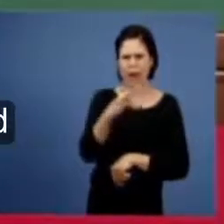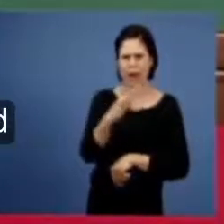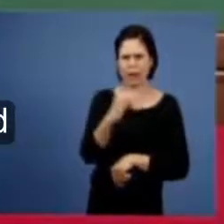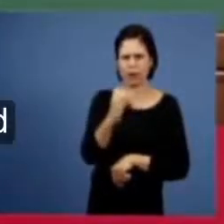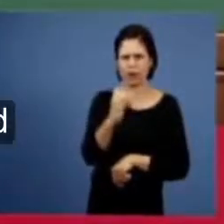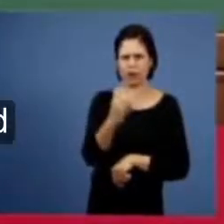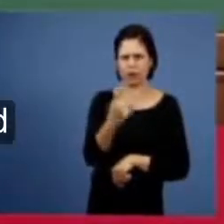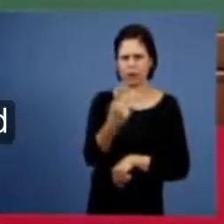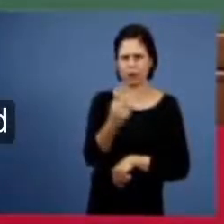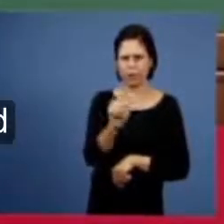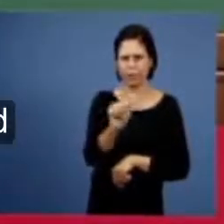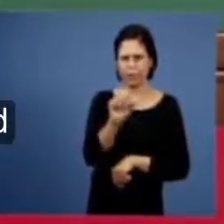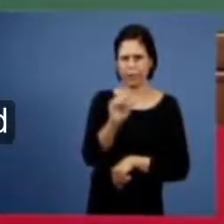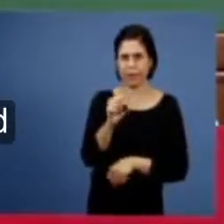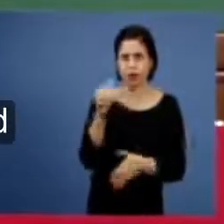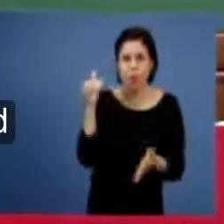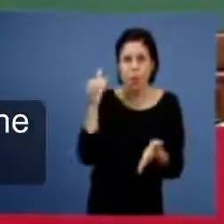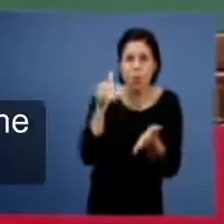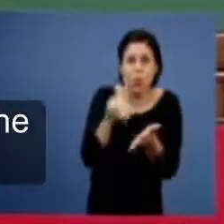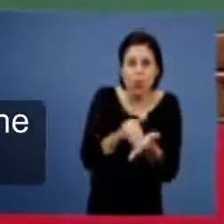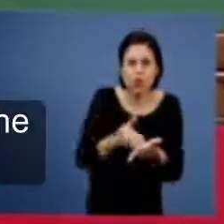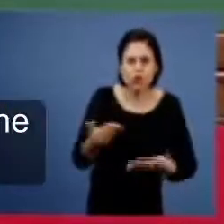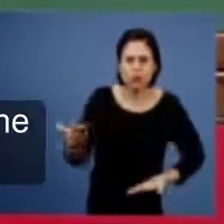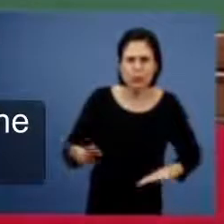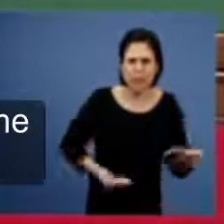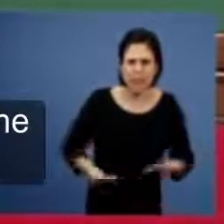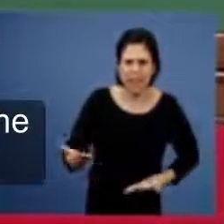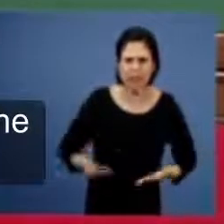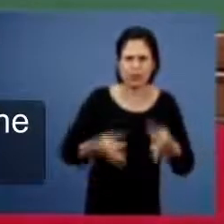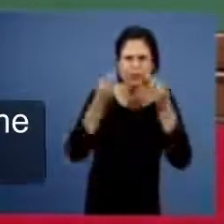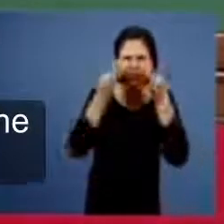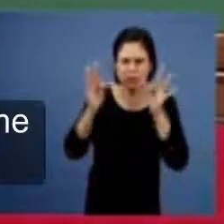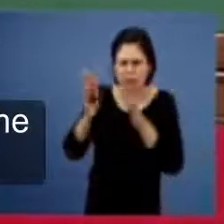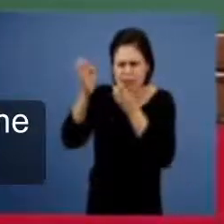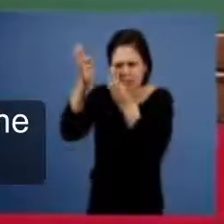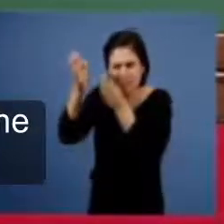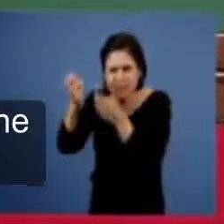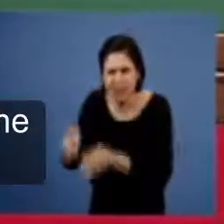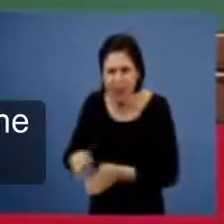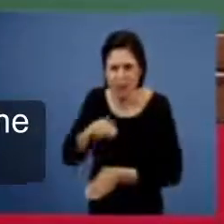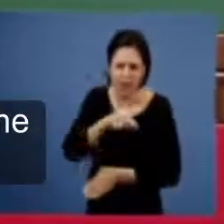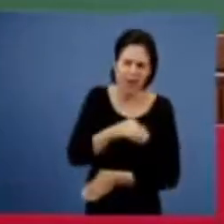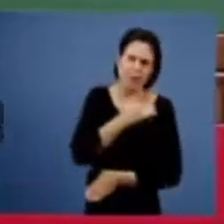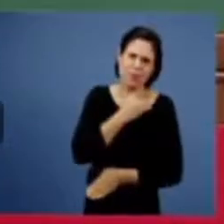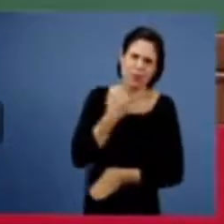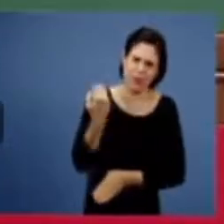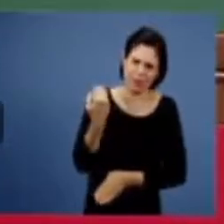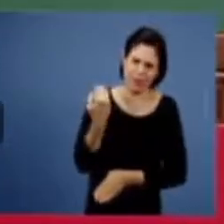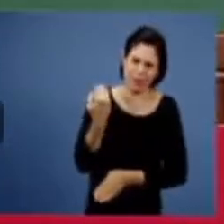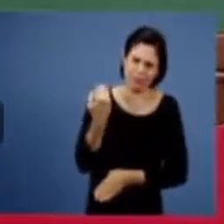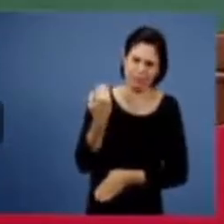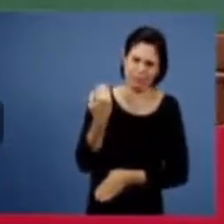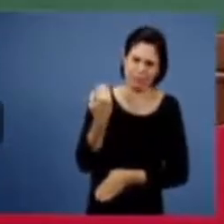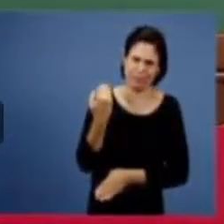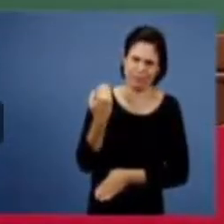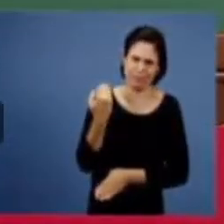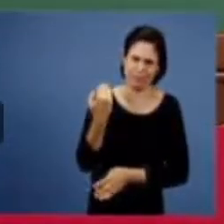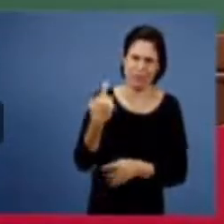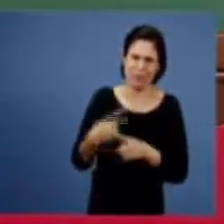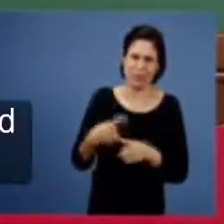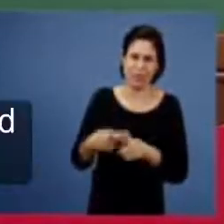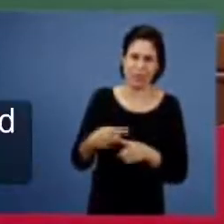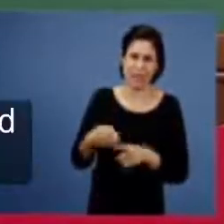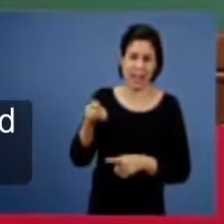testemunha o qual foi morto entre vós onde Satanás habita que era o trono o trono de Constantino